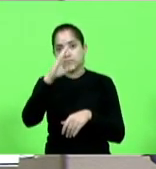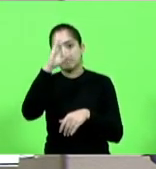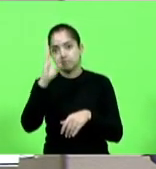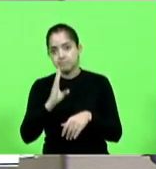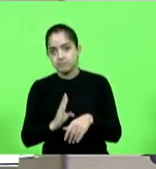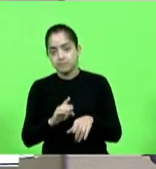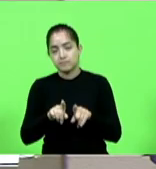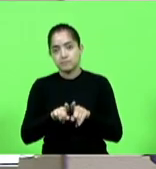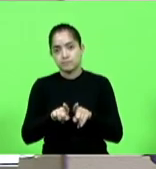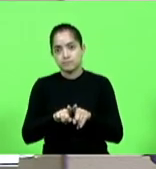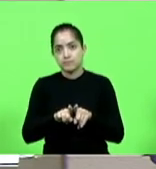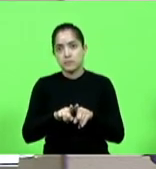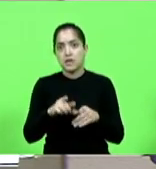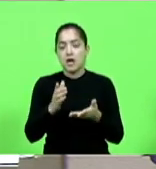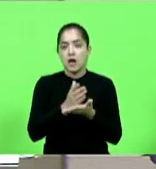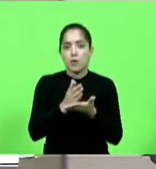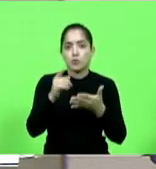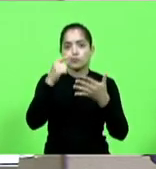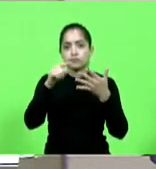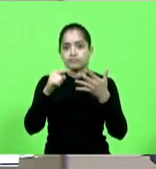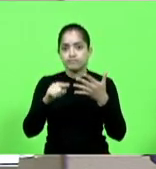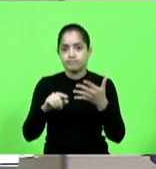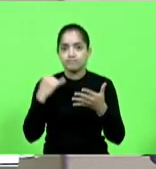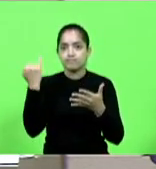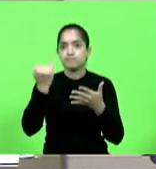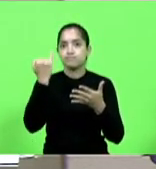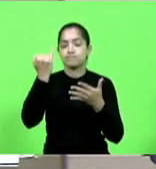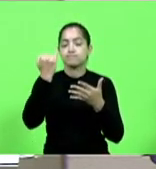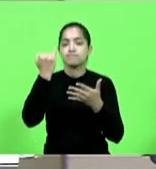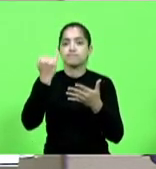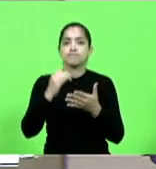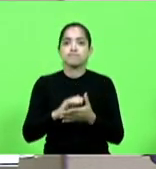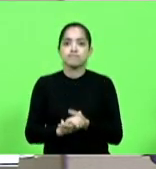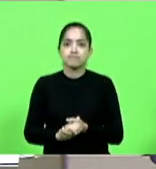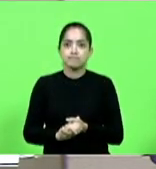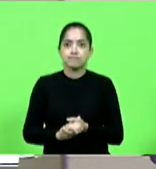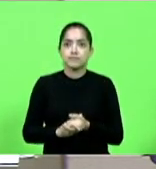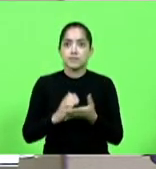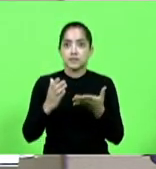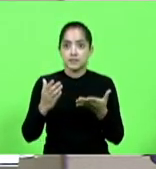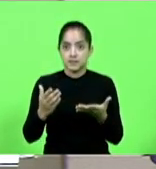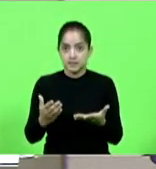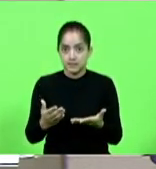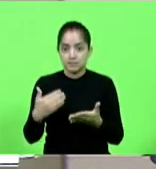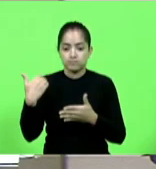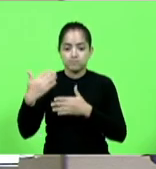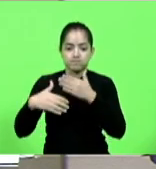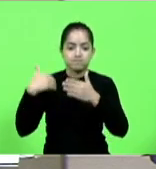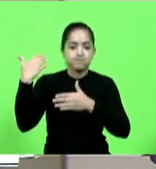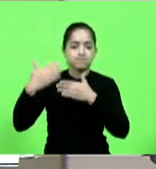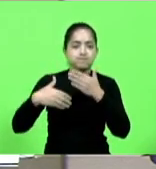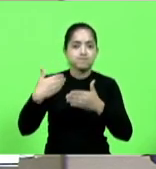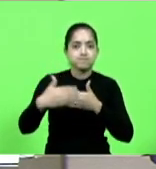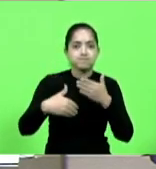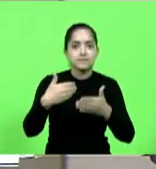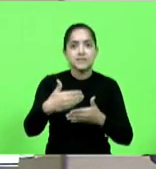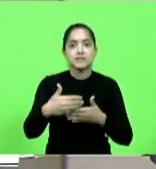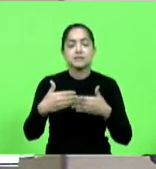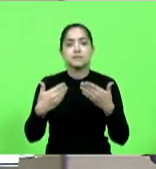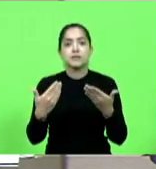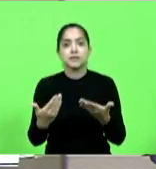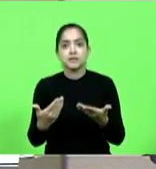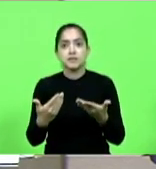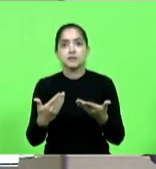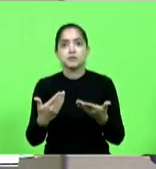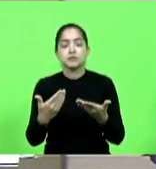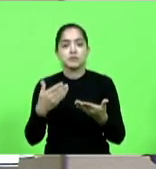fiz alguns apontamentos importantes dessa passagem ao longo de todo este período teve um tempo